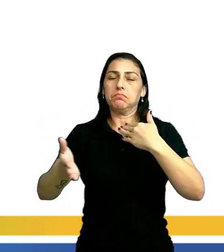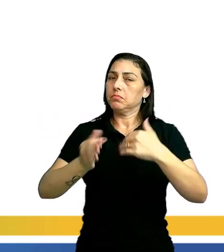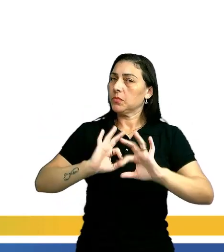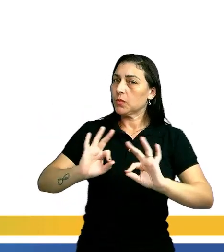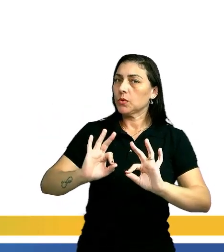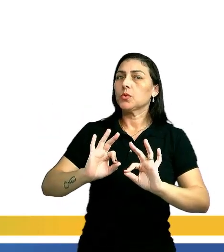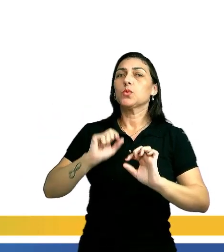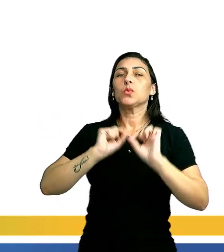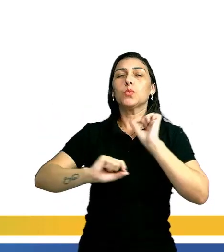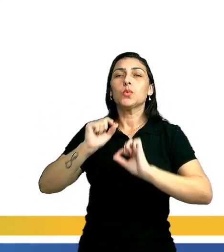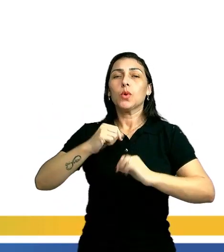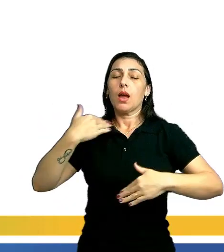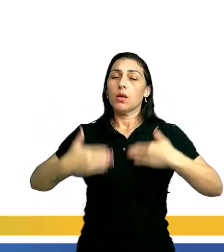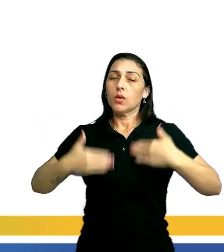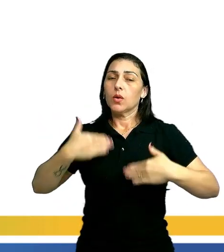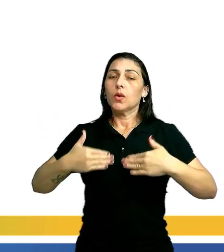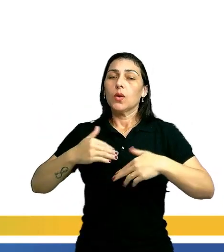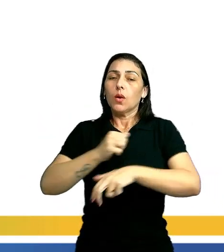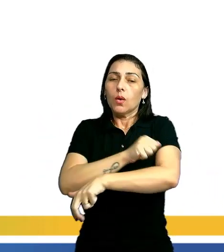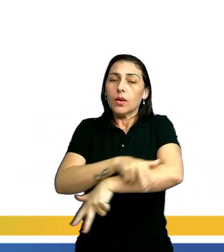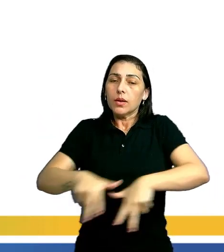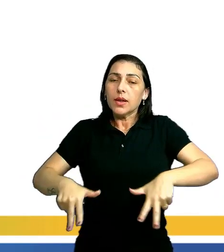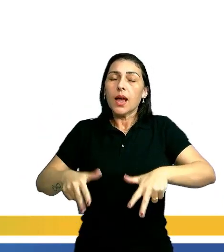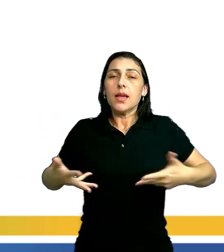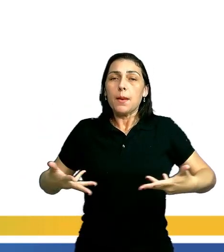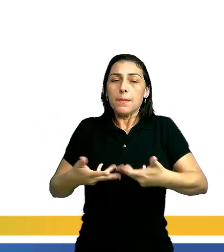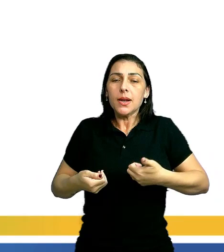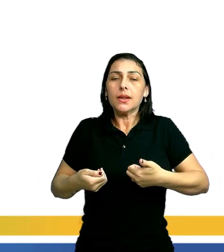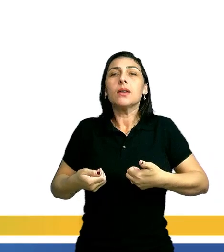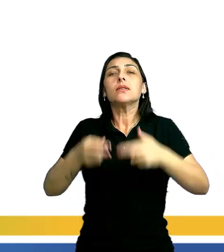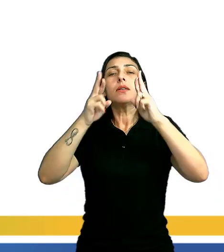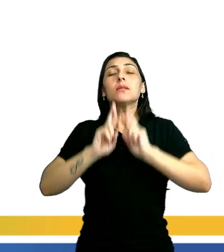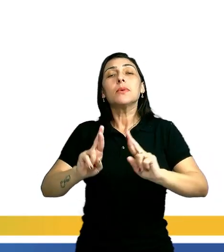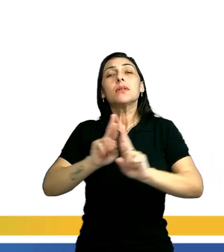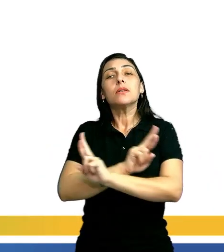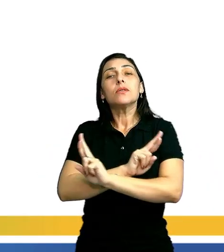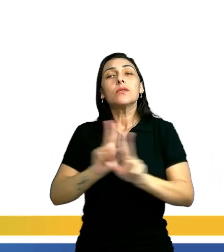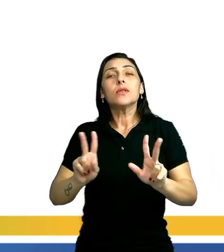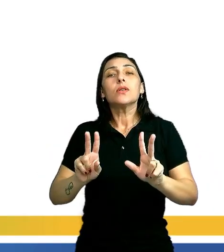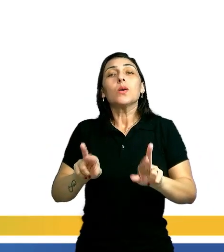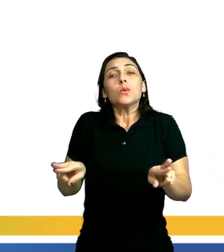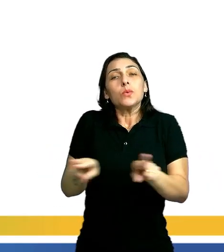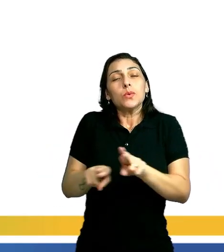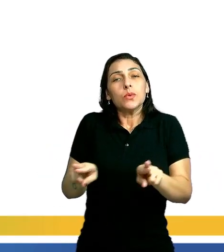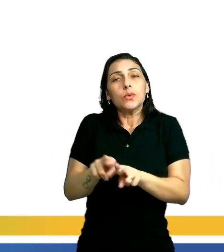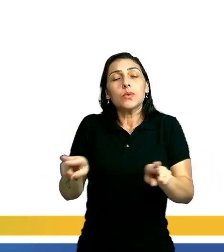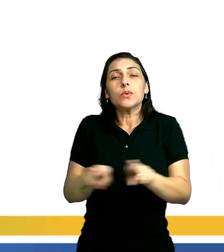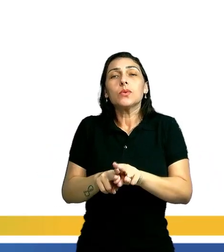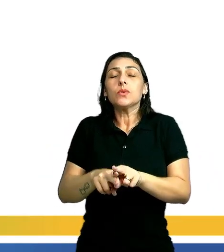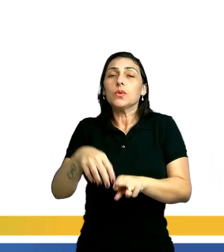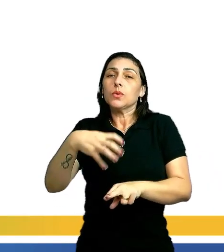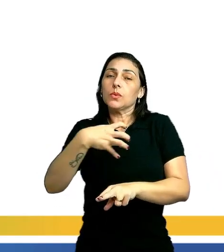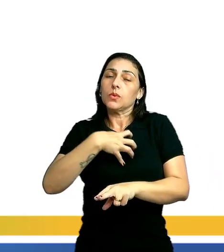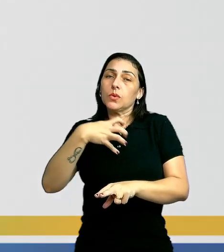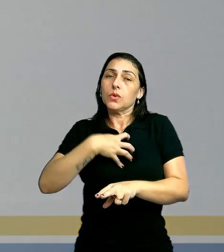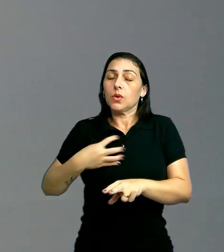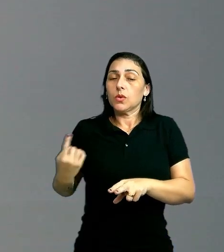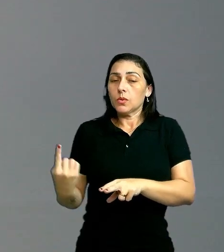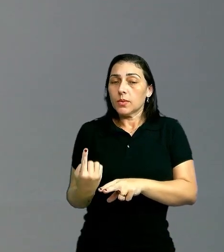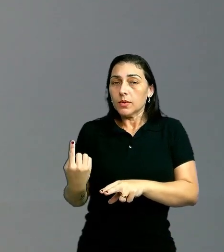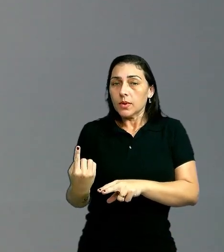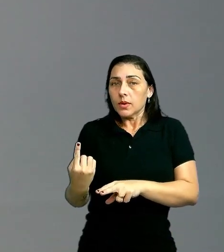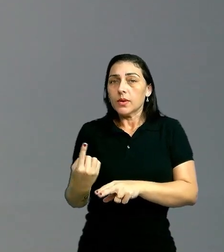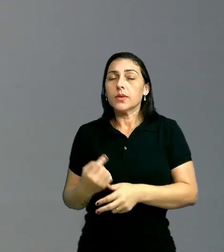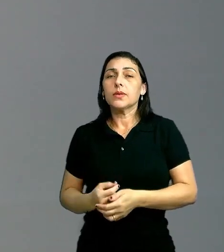de biótipo, etnia e habilidade, respeitando-se as diferenciações de ritmo e estilos individuais.